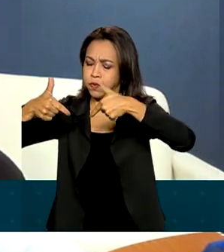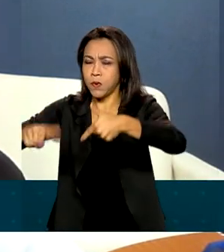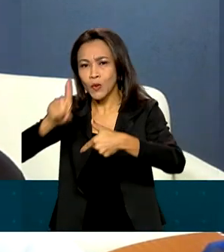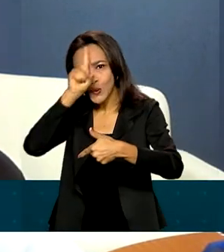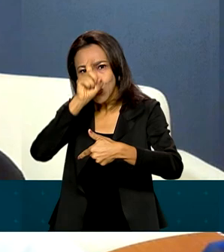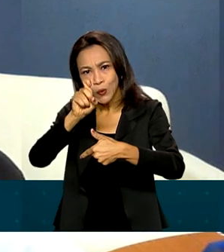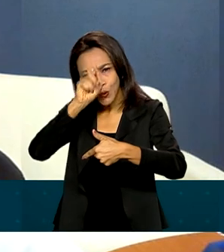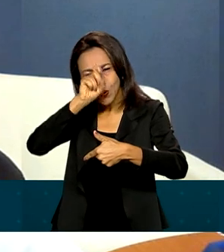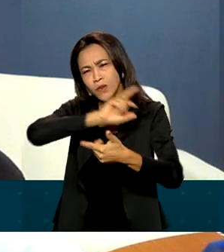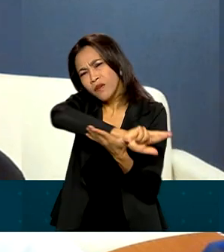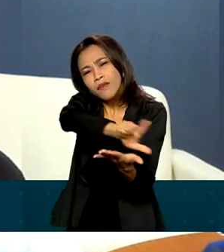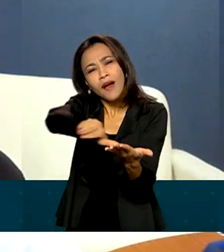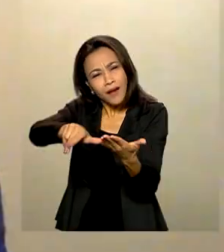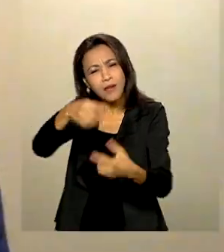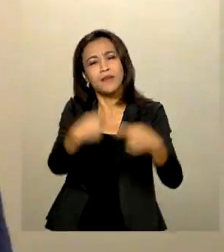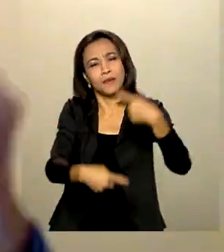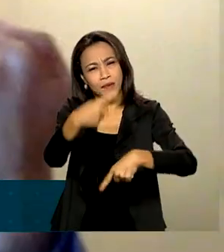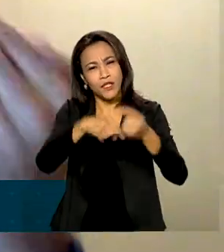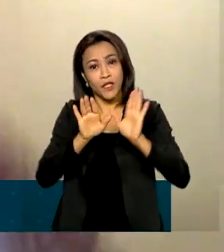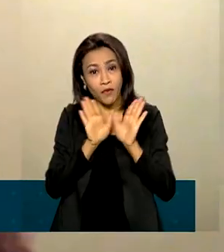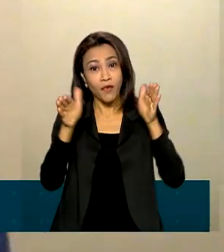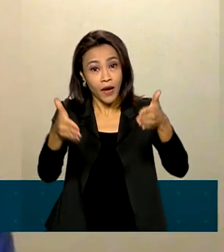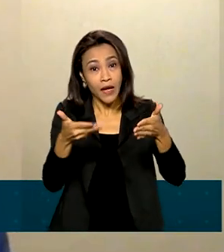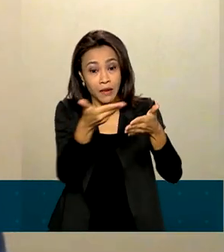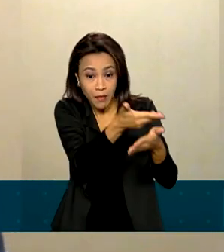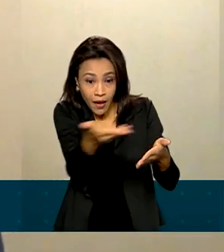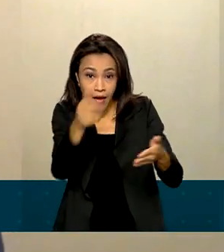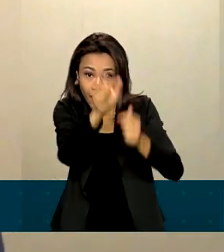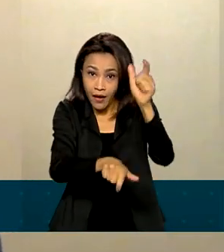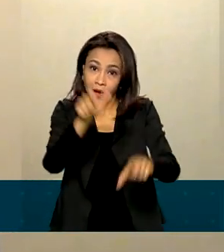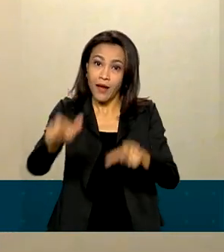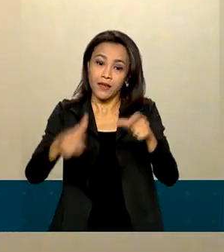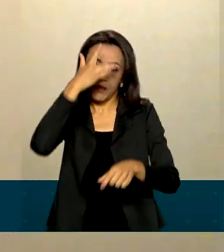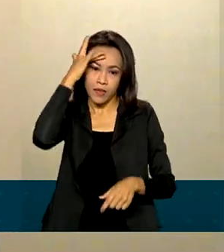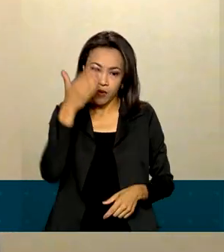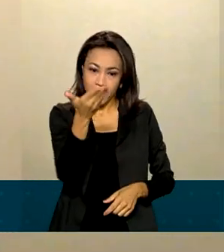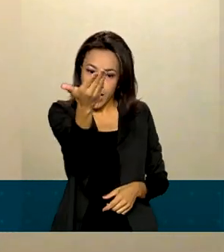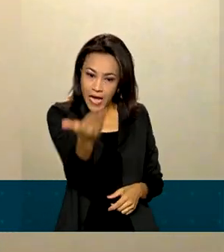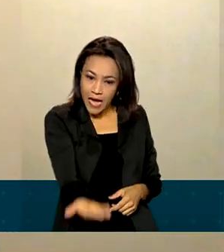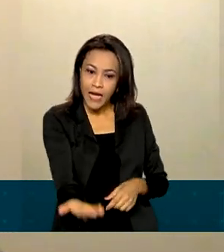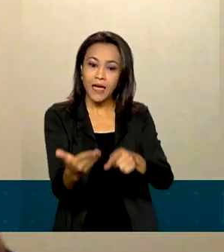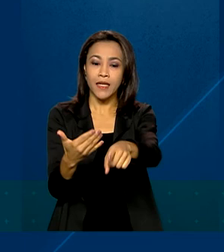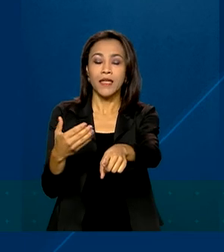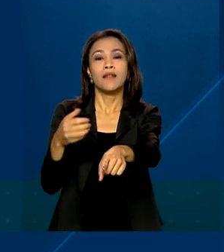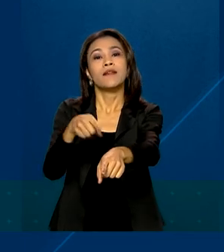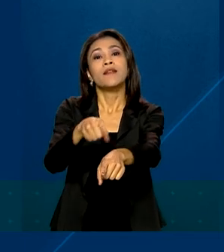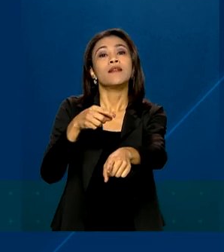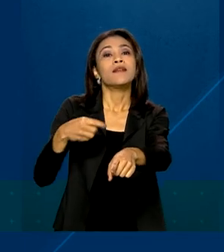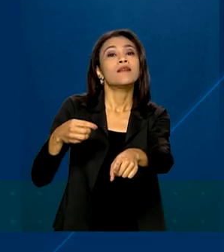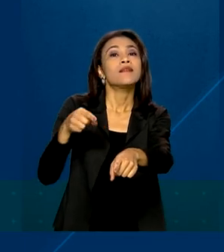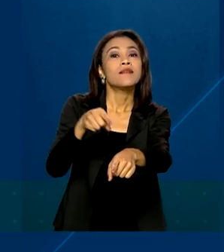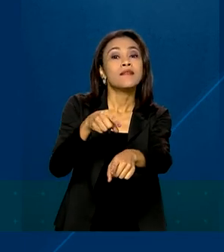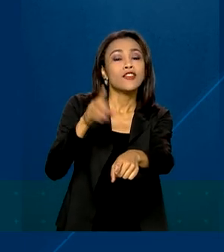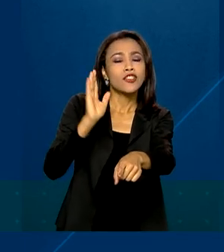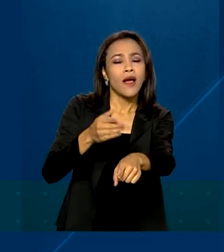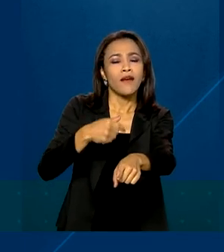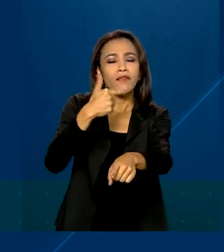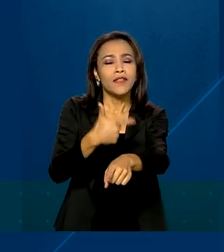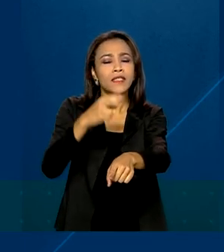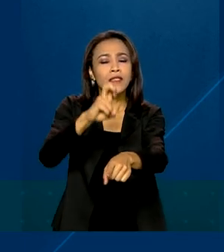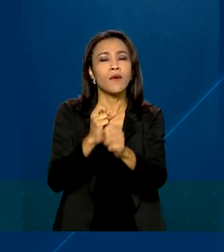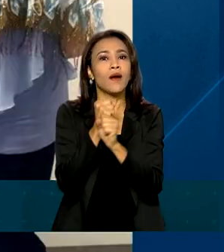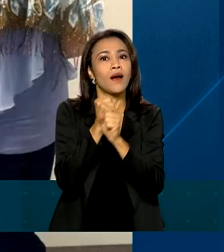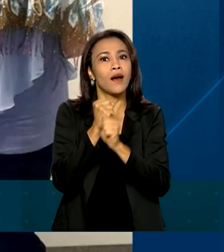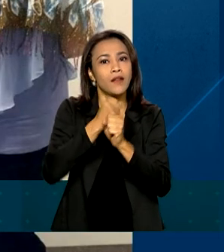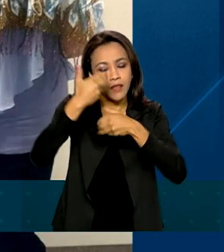públicas voltadas para esse público. O Tiago, de 36 anos, que já passou por dez cirurgias em mais de 25 anos de